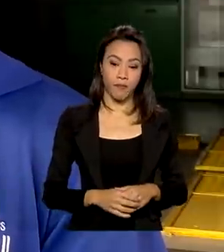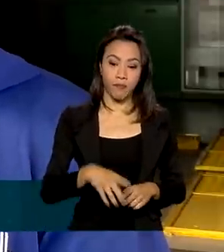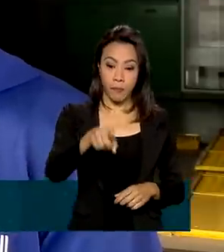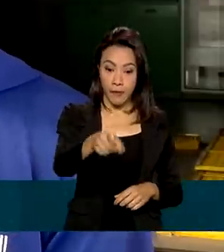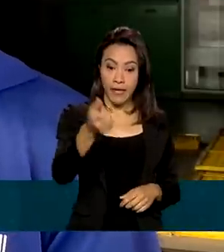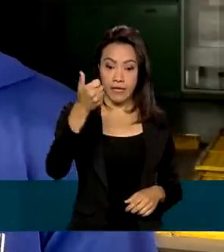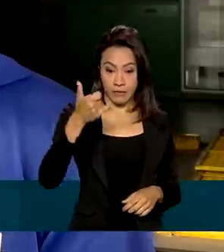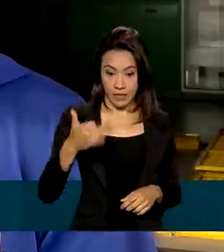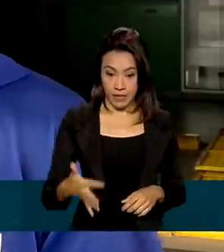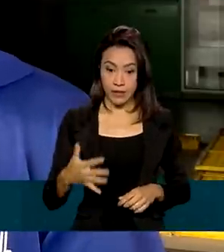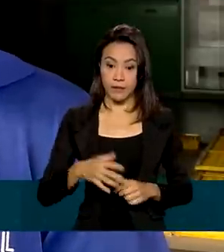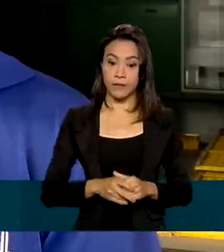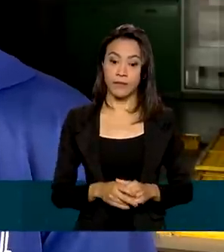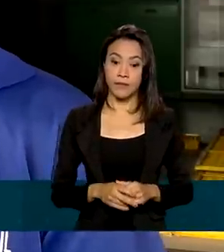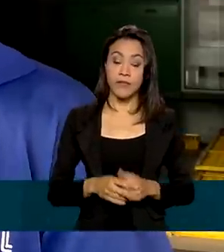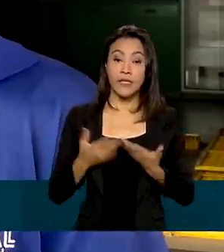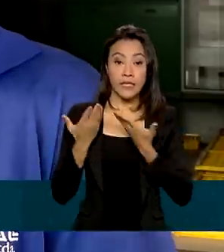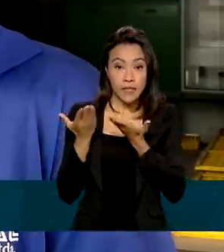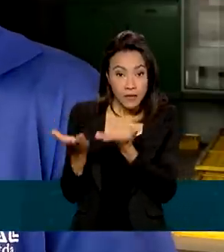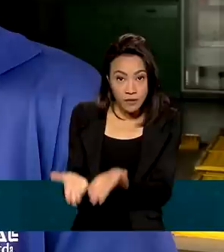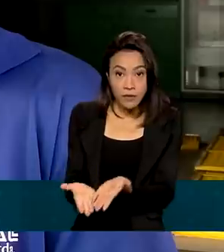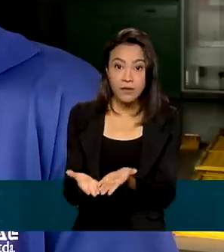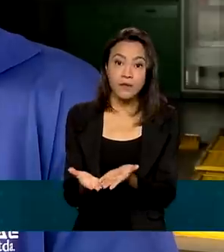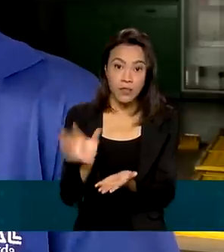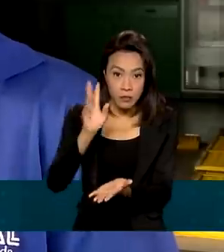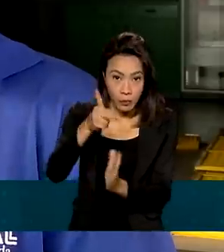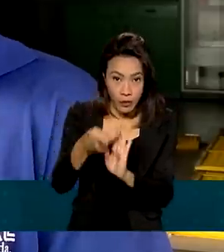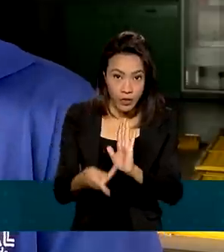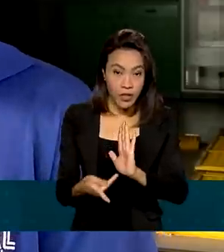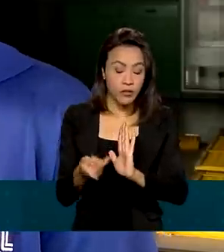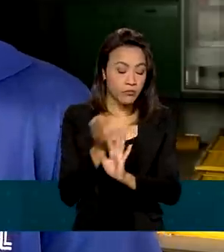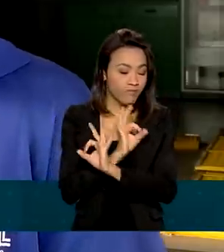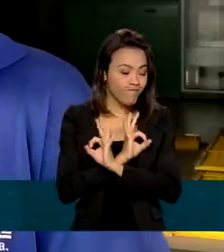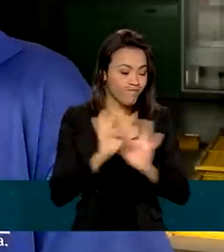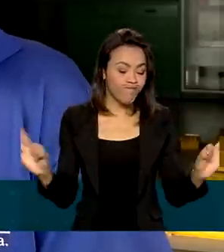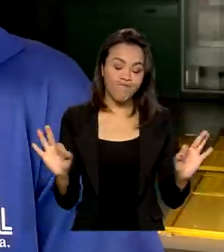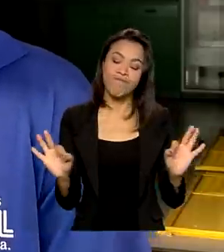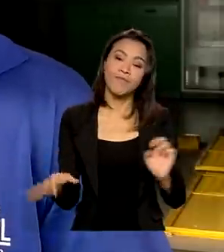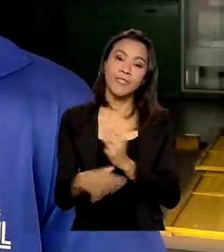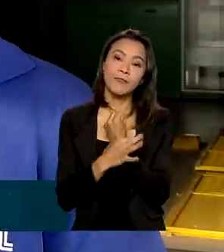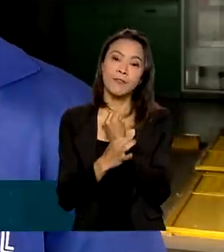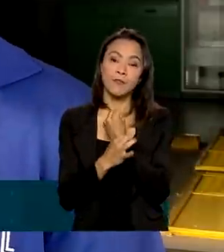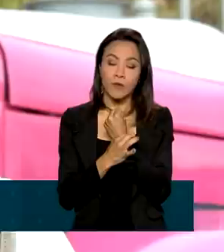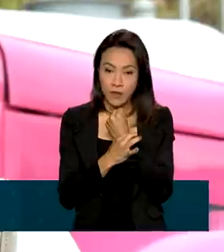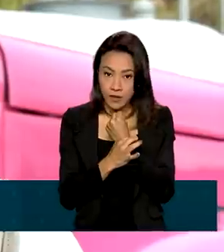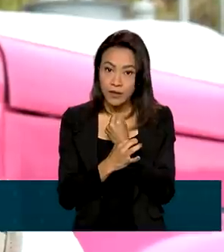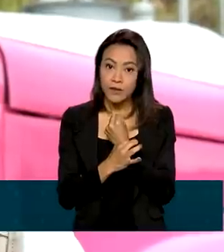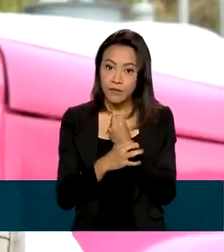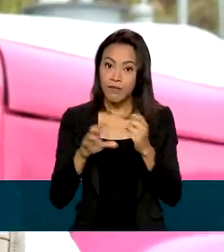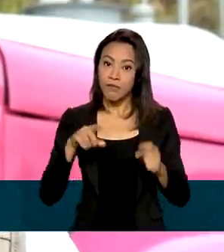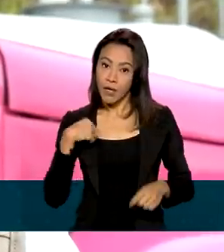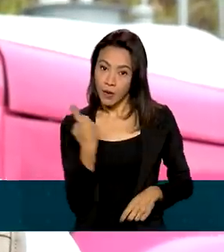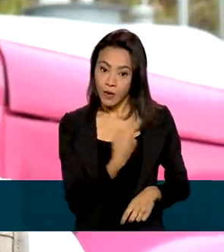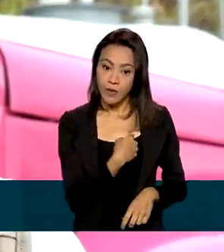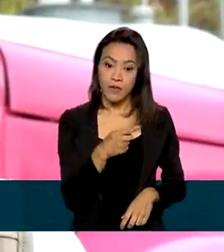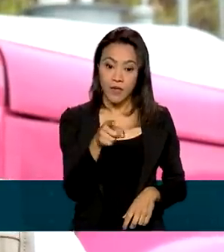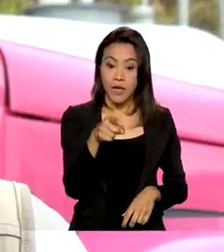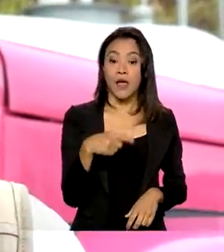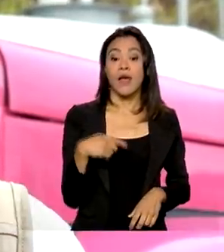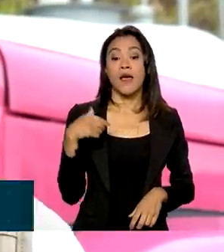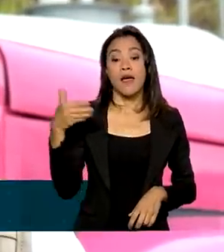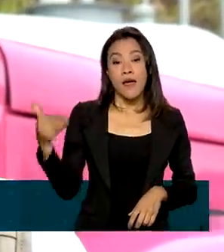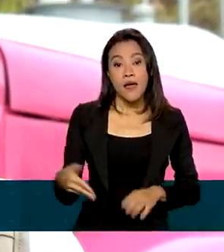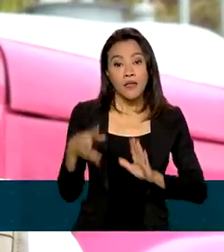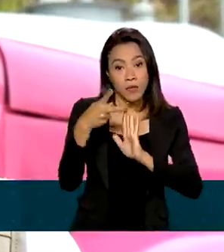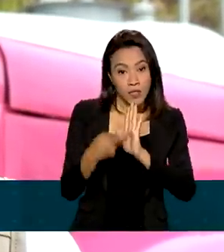digamos, uma implementação fantástica, uma segurança a mais. E a estação Roda Bem Caminhoneiro